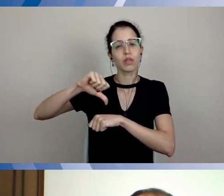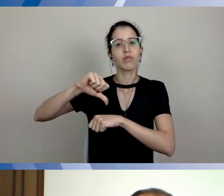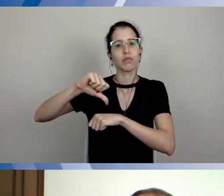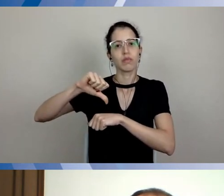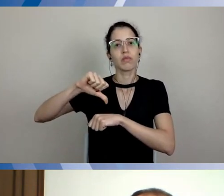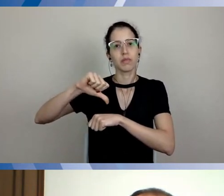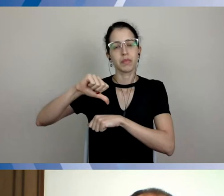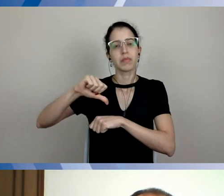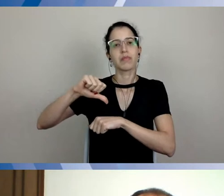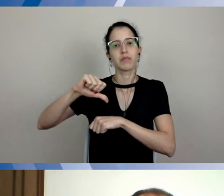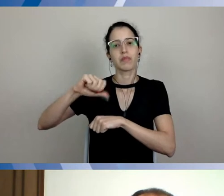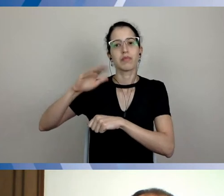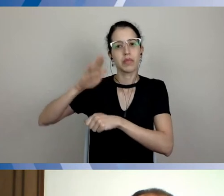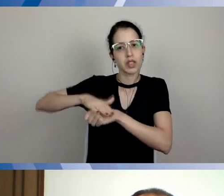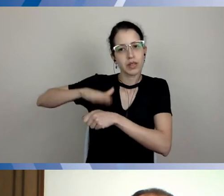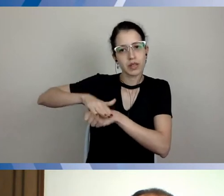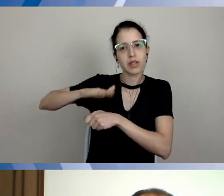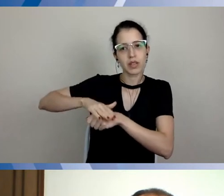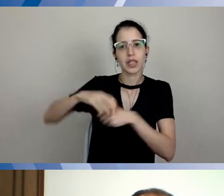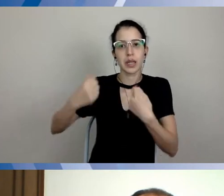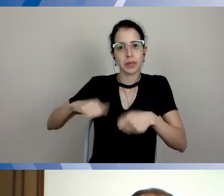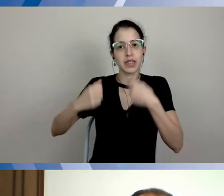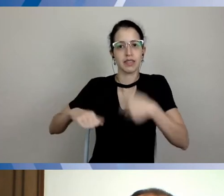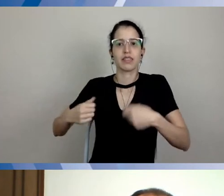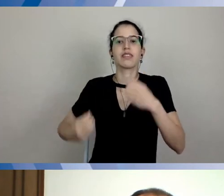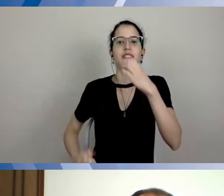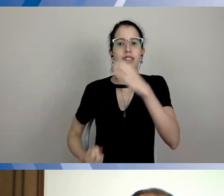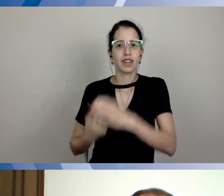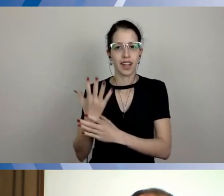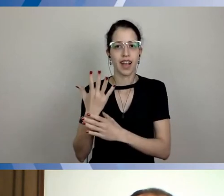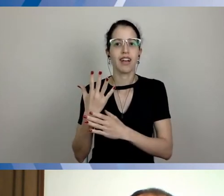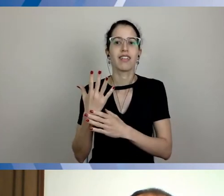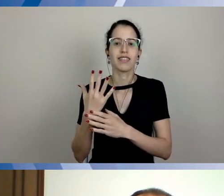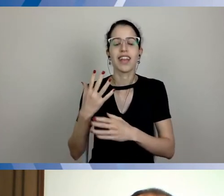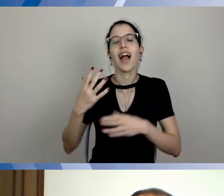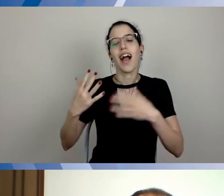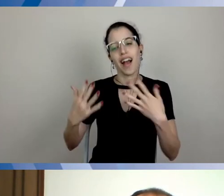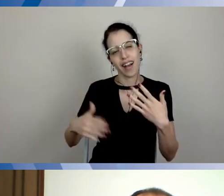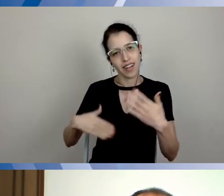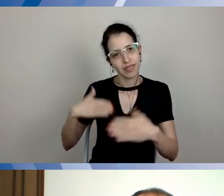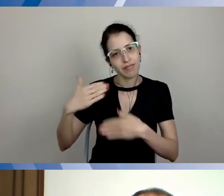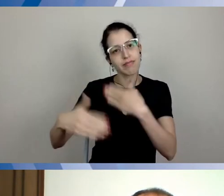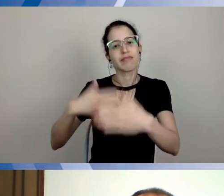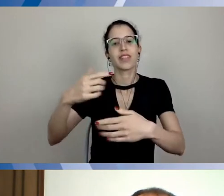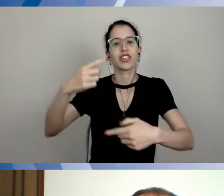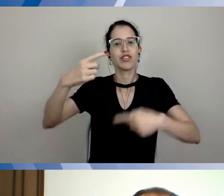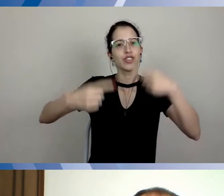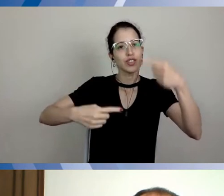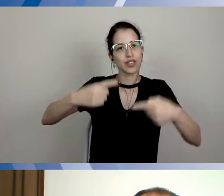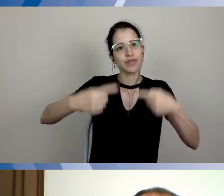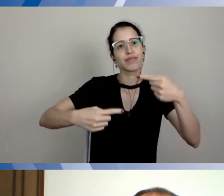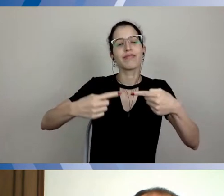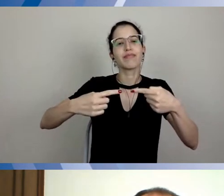ser montado, e é a partir daí todo um detalhamento, inclusive em diálogo com a comunidade universitária, não é?